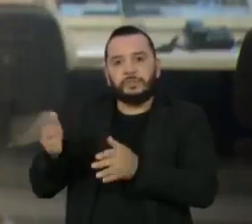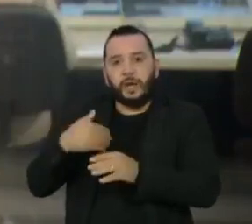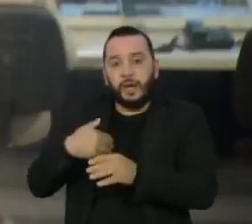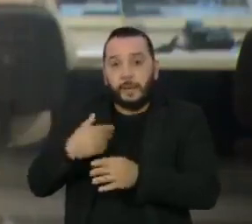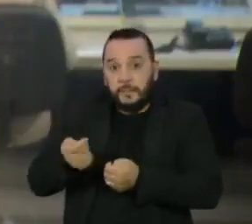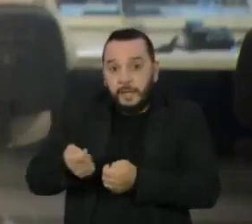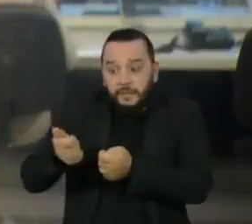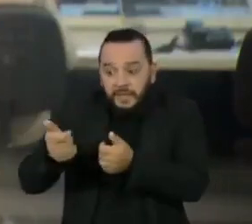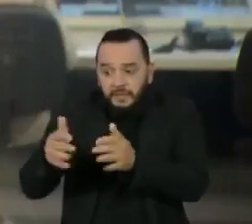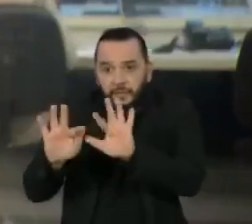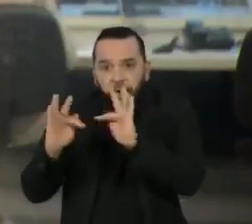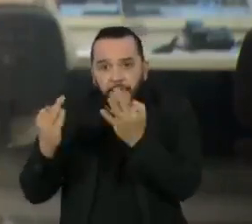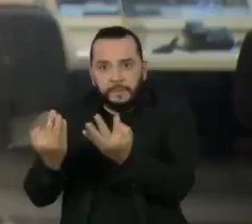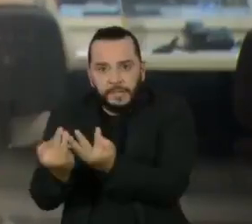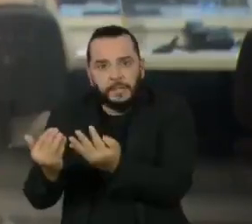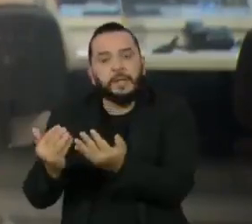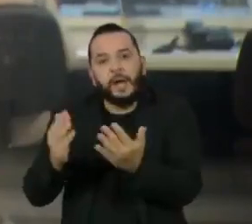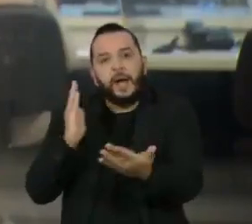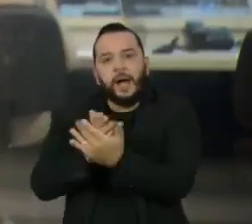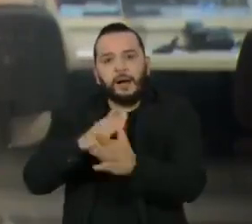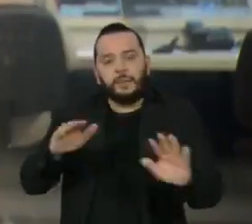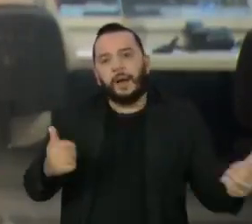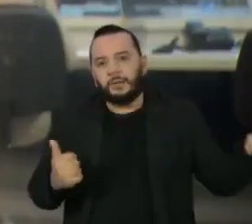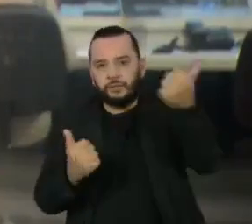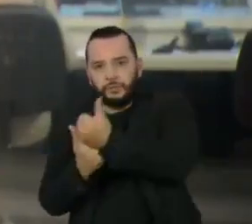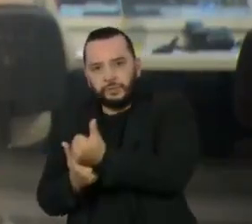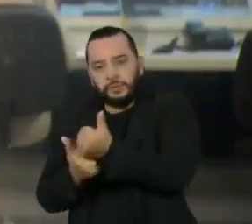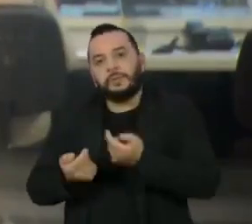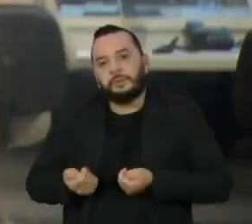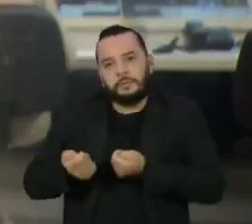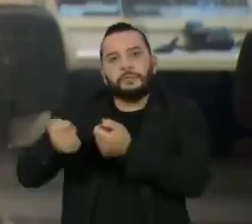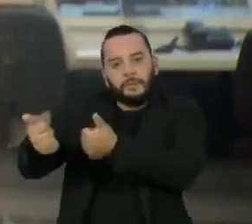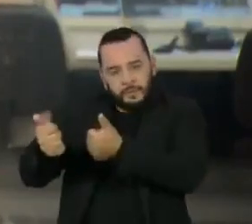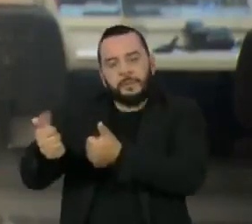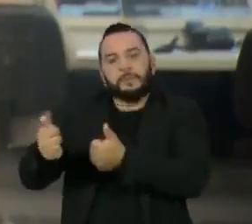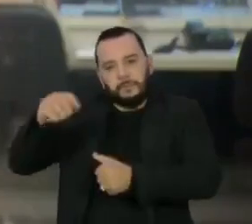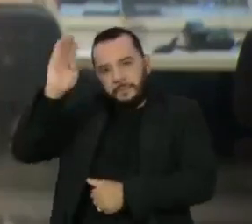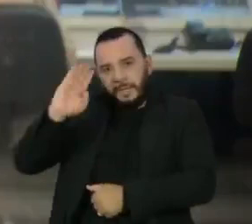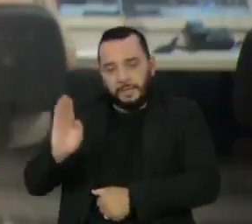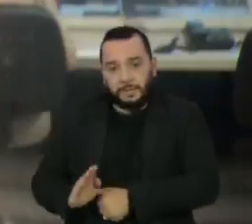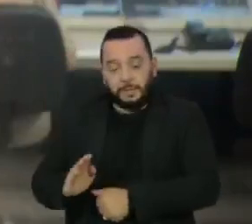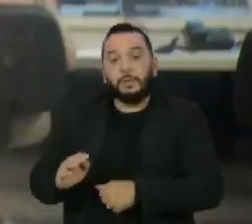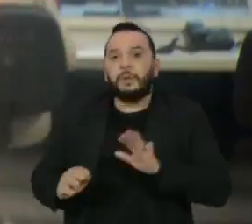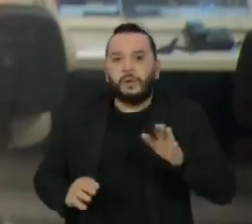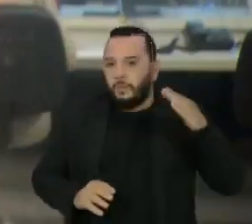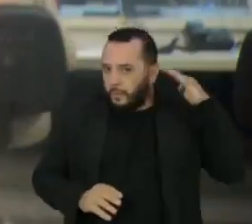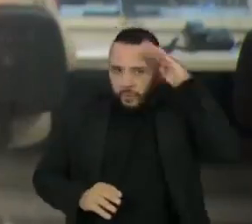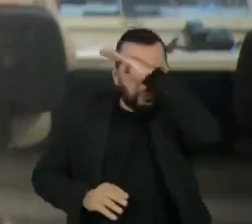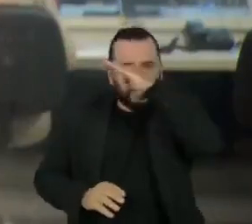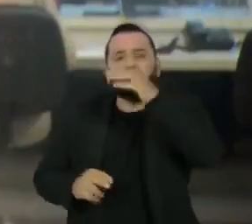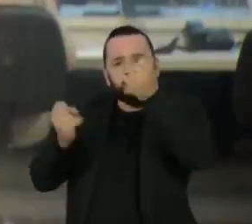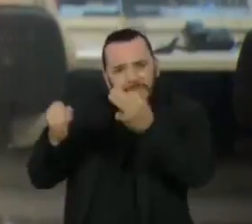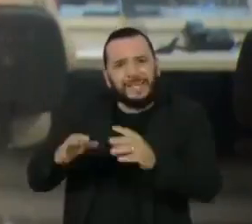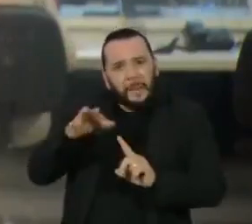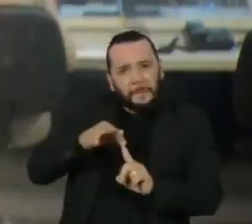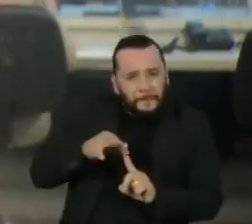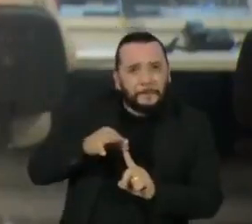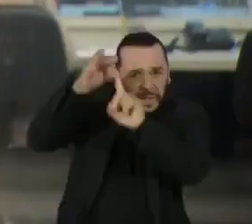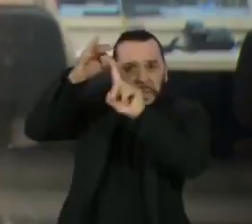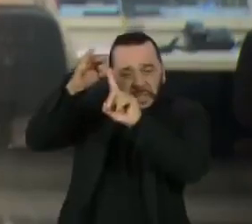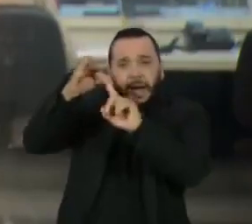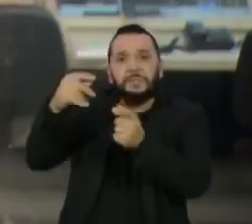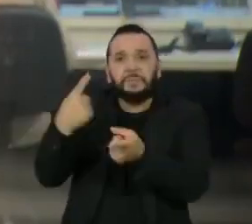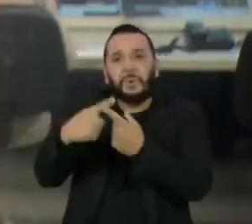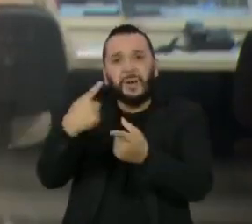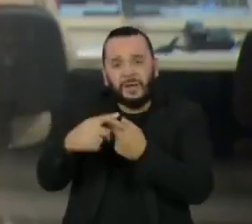Família é considerado a prioridade de número zero para Jair Bolsonaro, que vê no benefício a possibilidade de recuperação